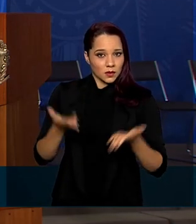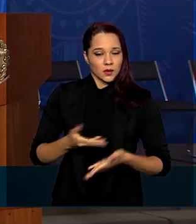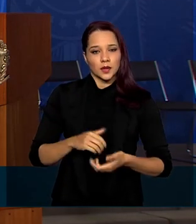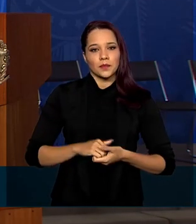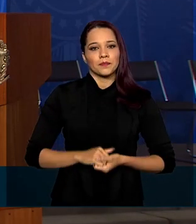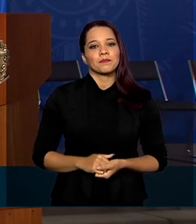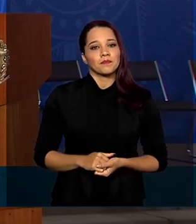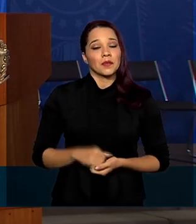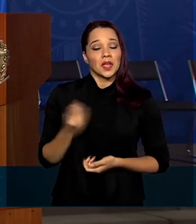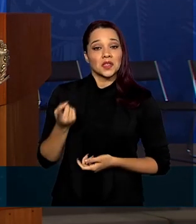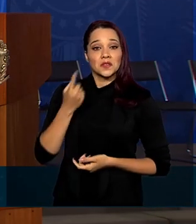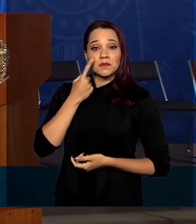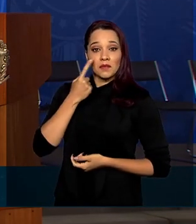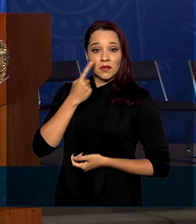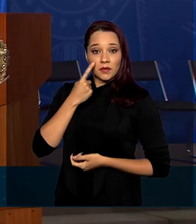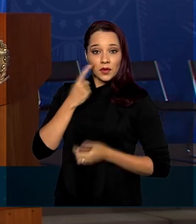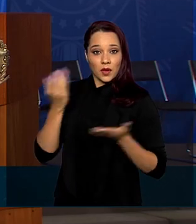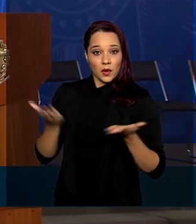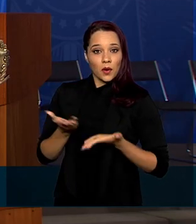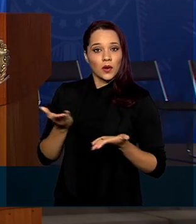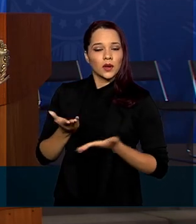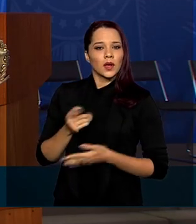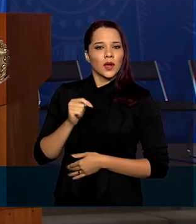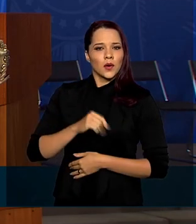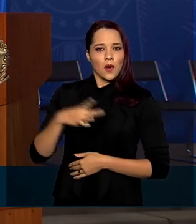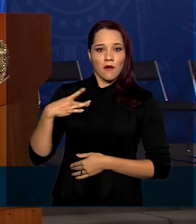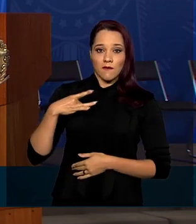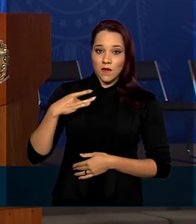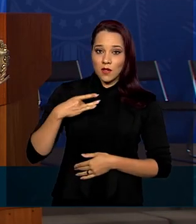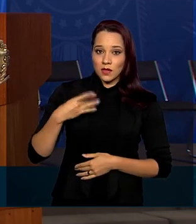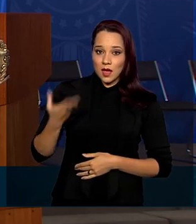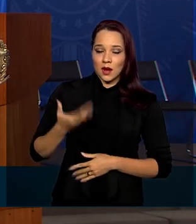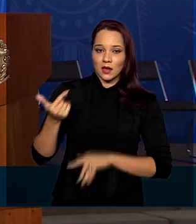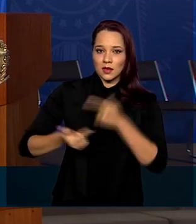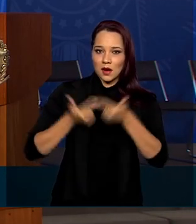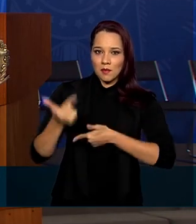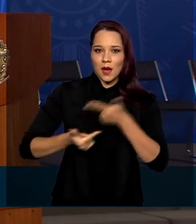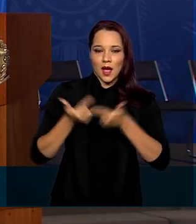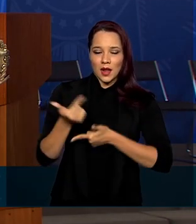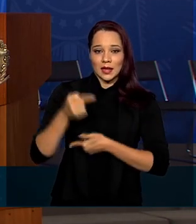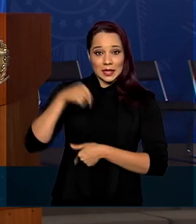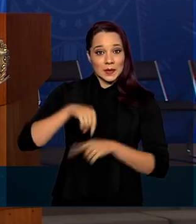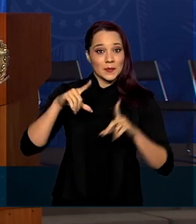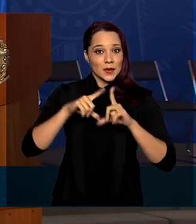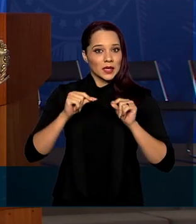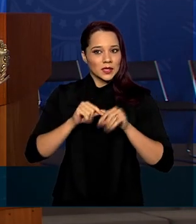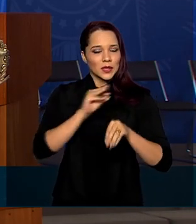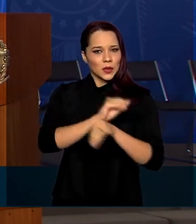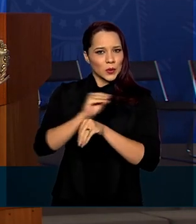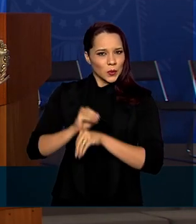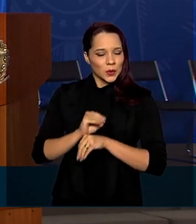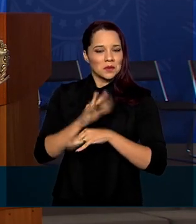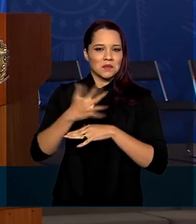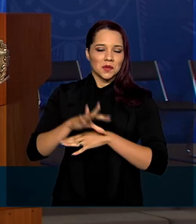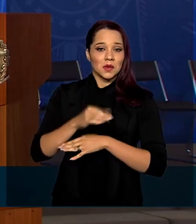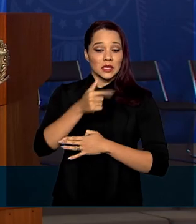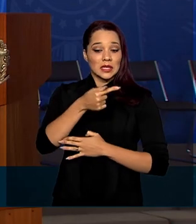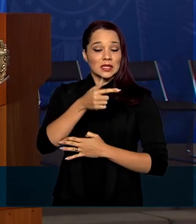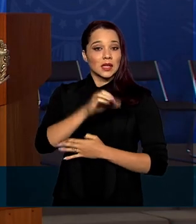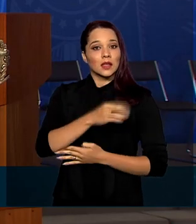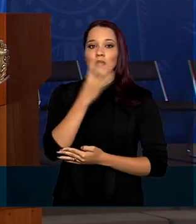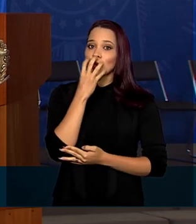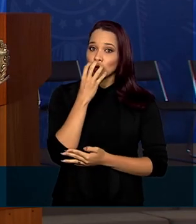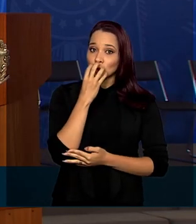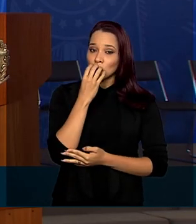Bom, a gente vai ouvir agora uma voluntária que trabalha num abrigo aqui em Brasília que cuida de aproximadamente 70 cães.